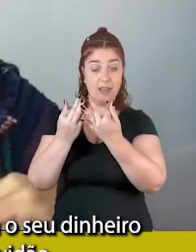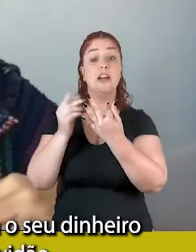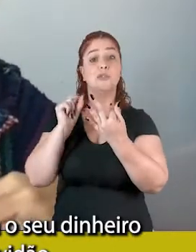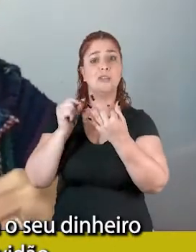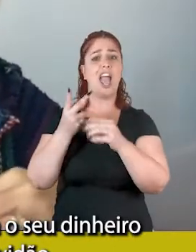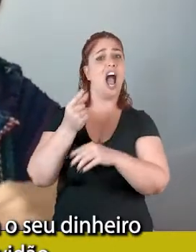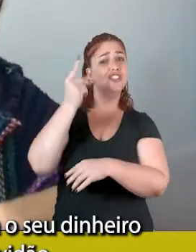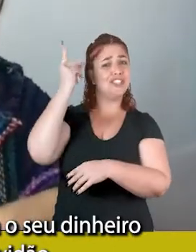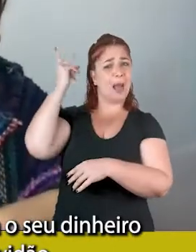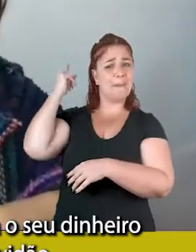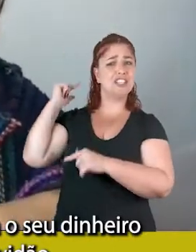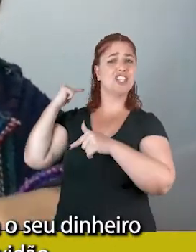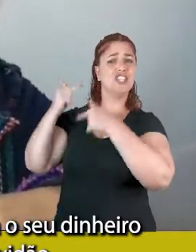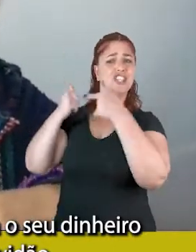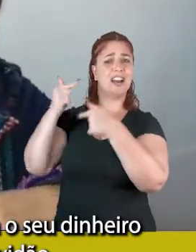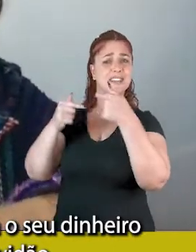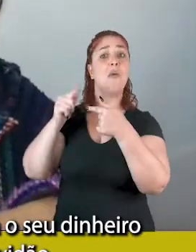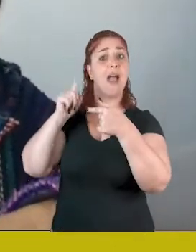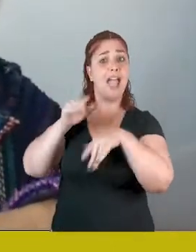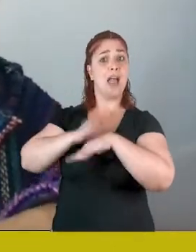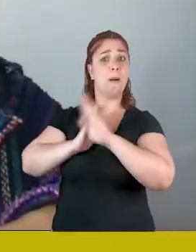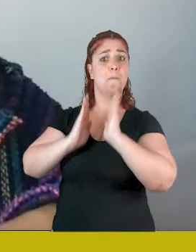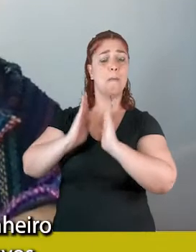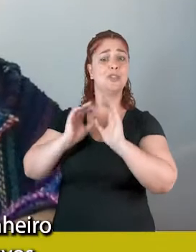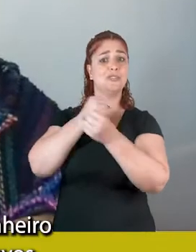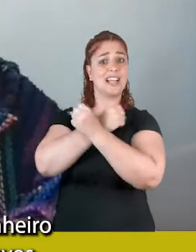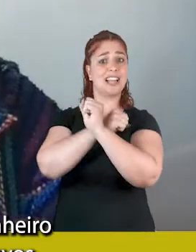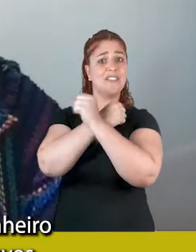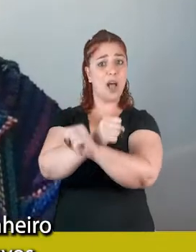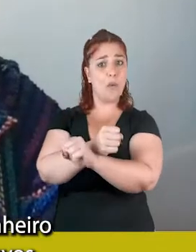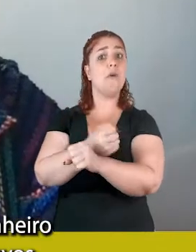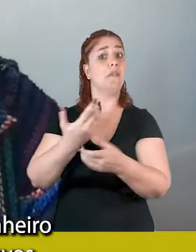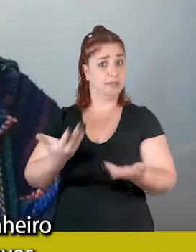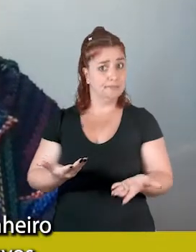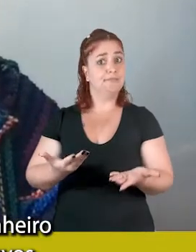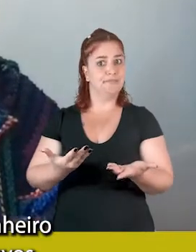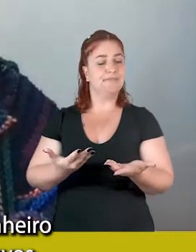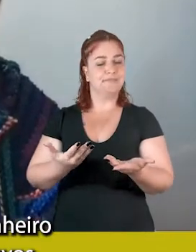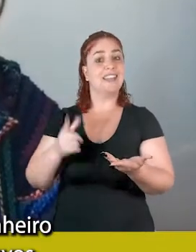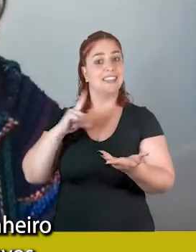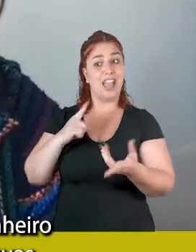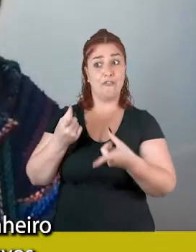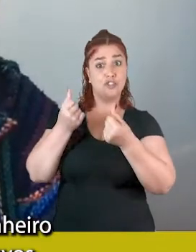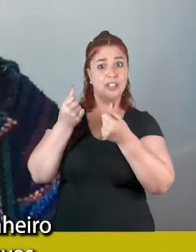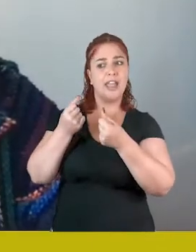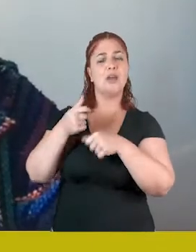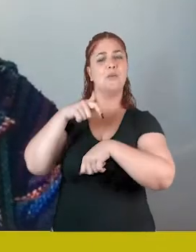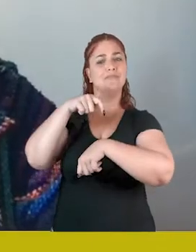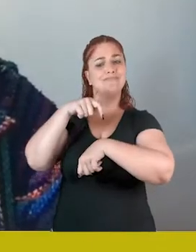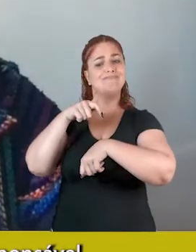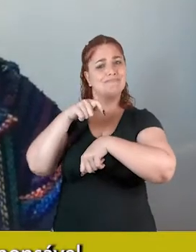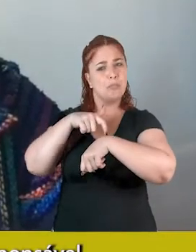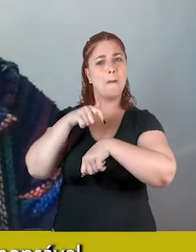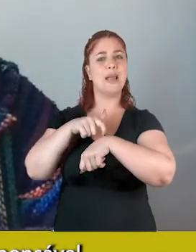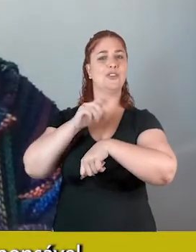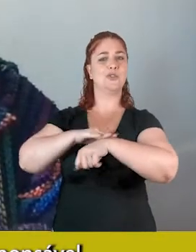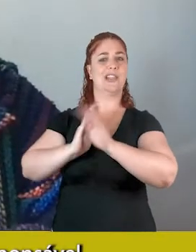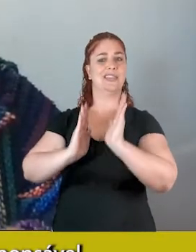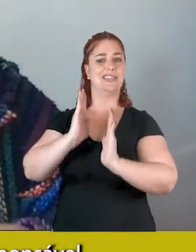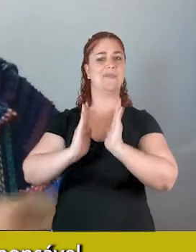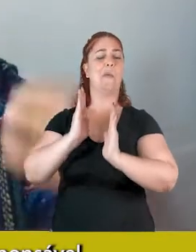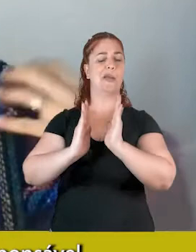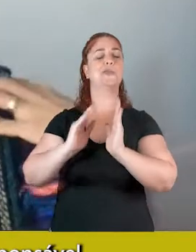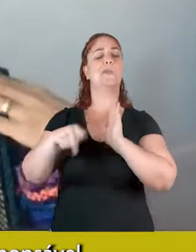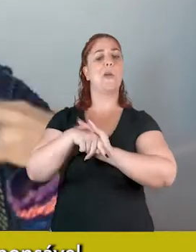de, fizeram seu dinheiro na época da escravidão, sabe? Fizeram seu dinheiro em cima de escravos e hoje,